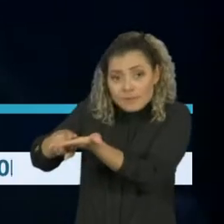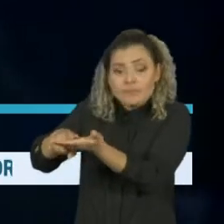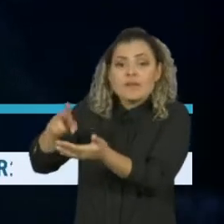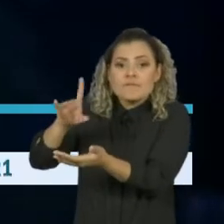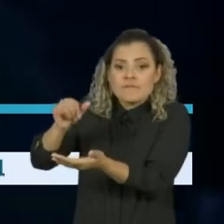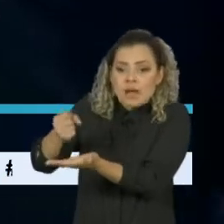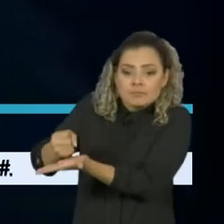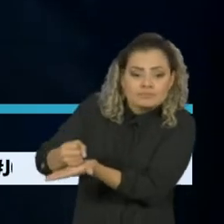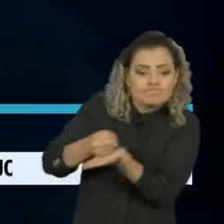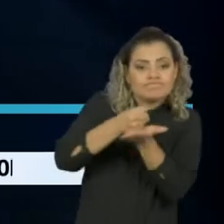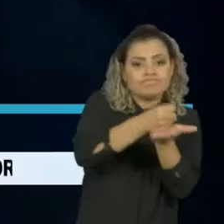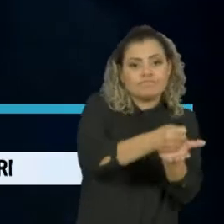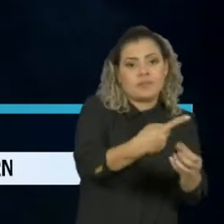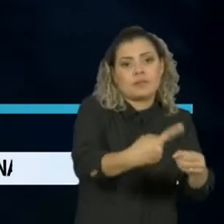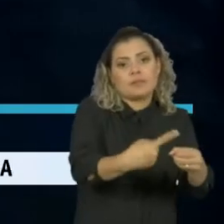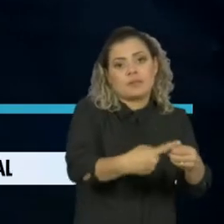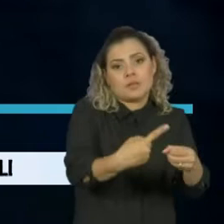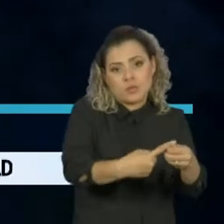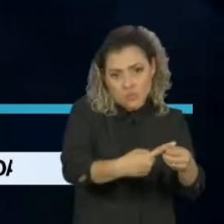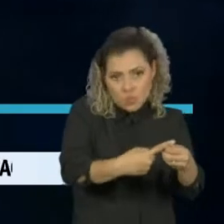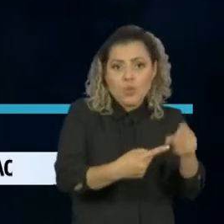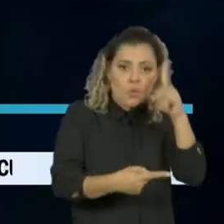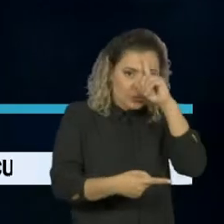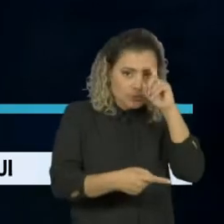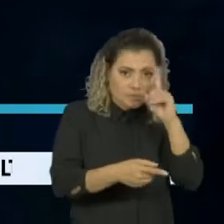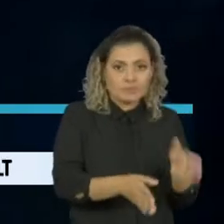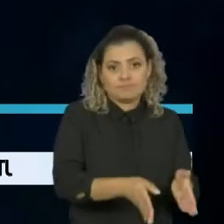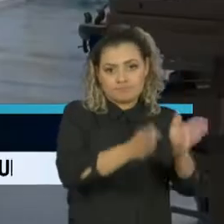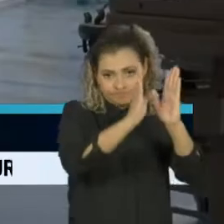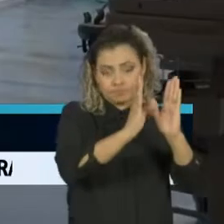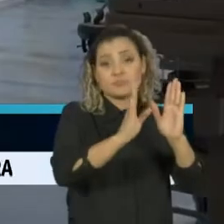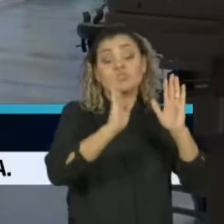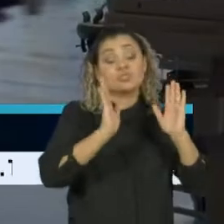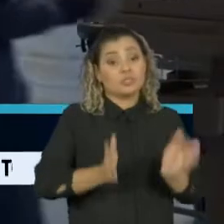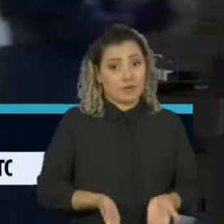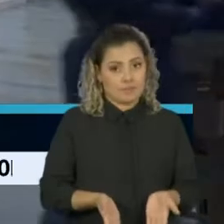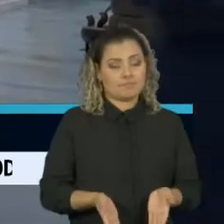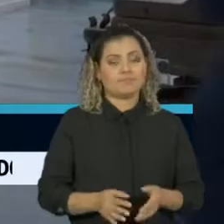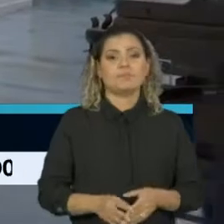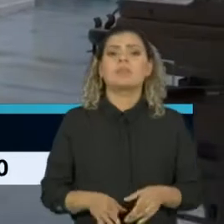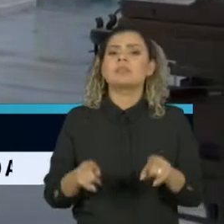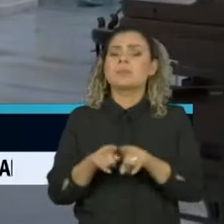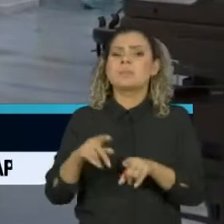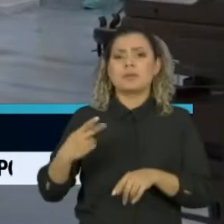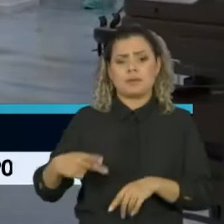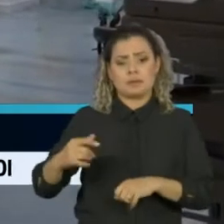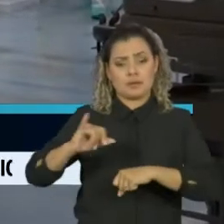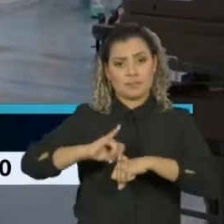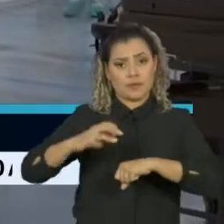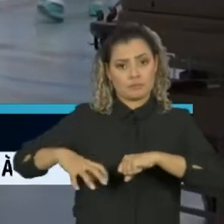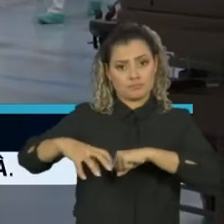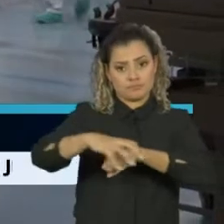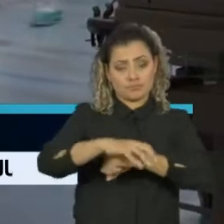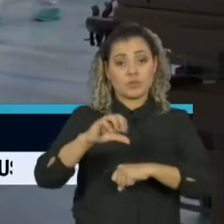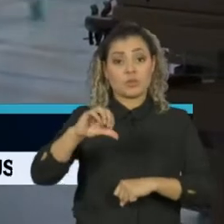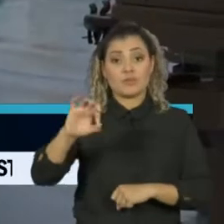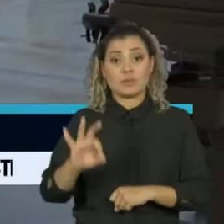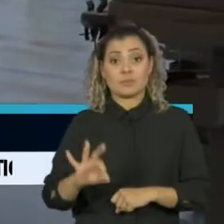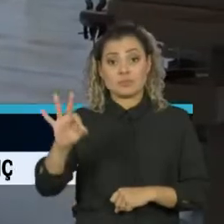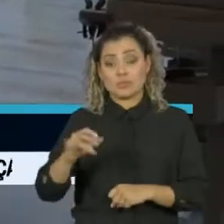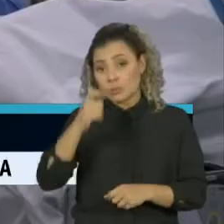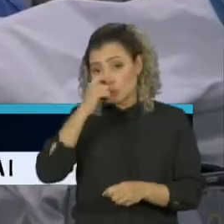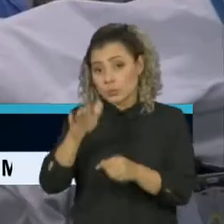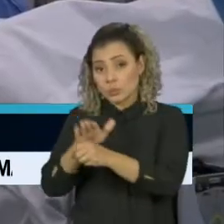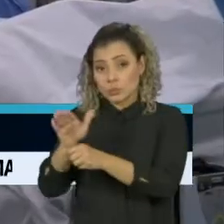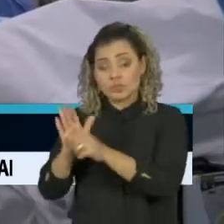de isolamento caiu e é a mais baixa já registrada em São Paulo. Na Grande São Paulo, quase 90% dos leitos de